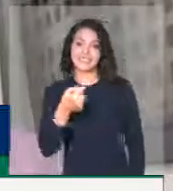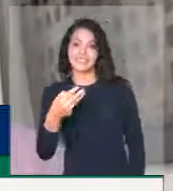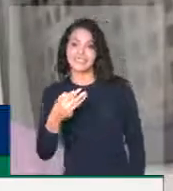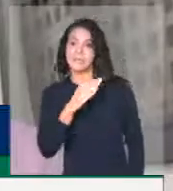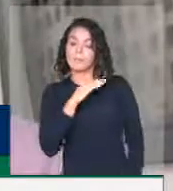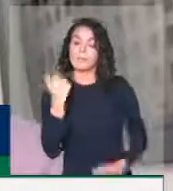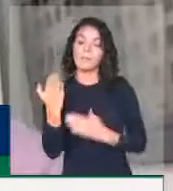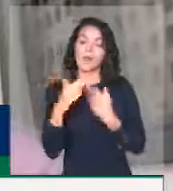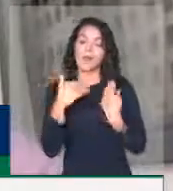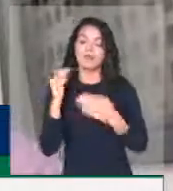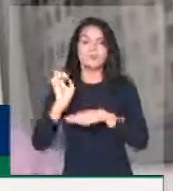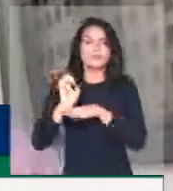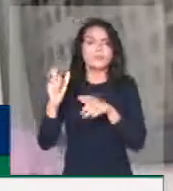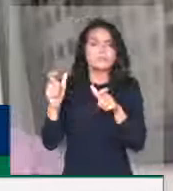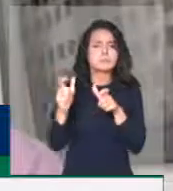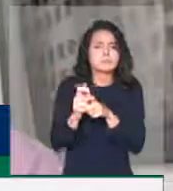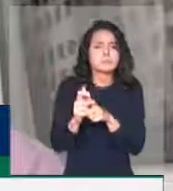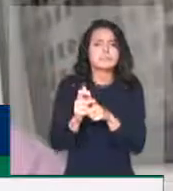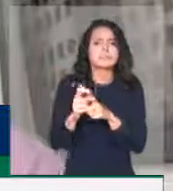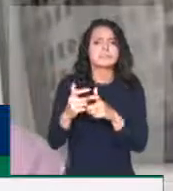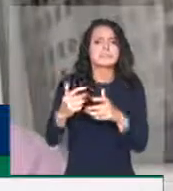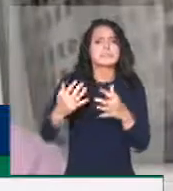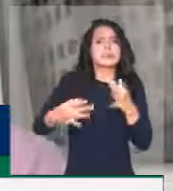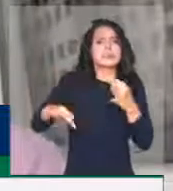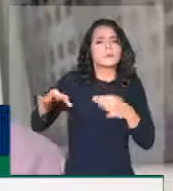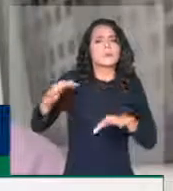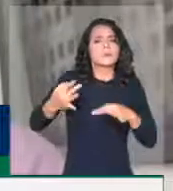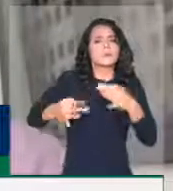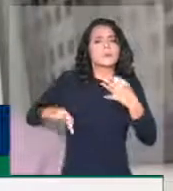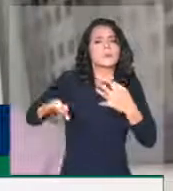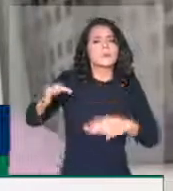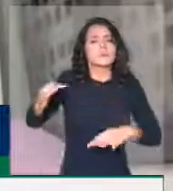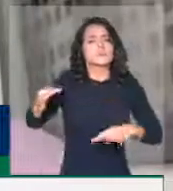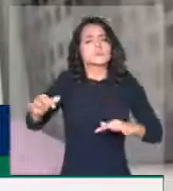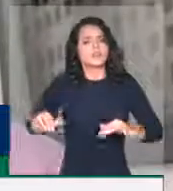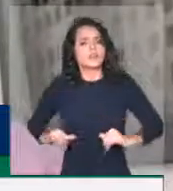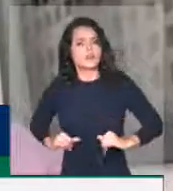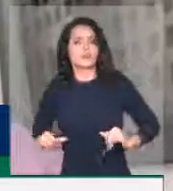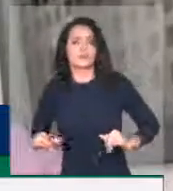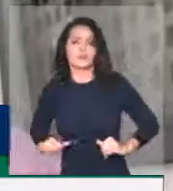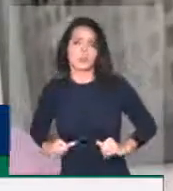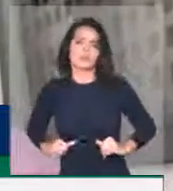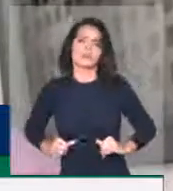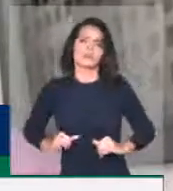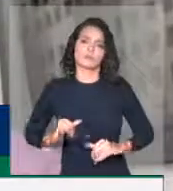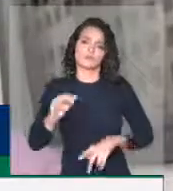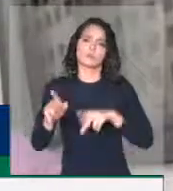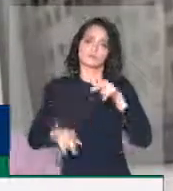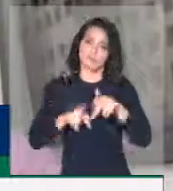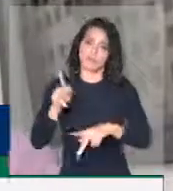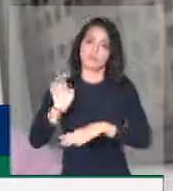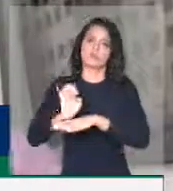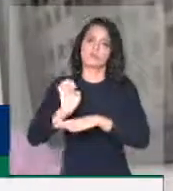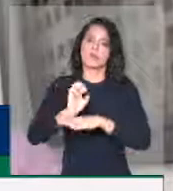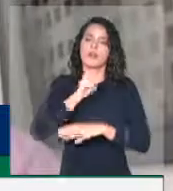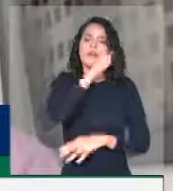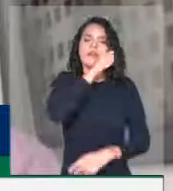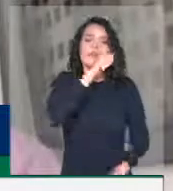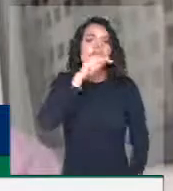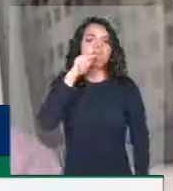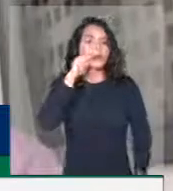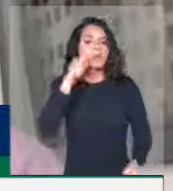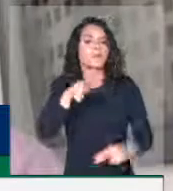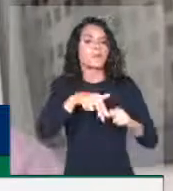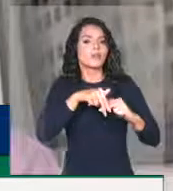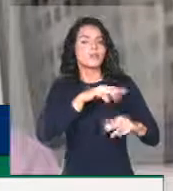então tem sido muito doloroso para as pessoas do estado do Amapá conviverem com essas